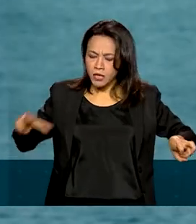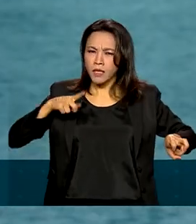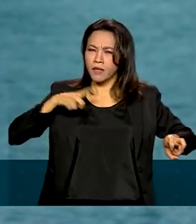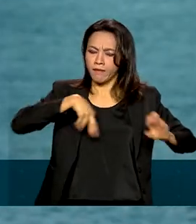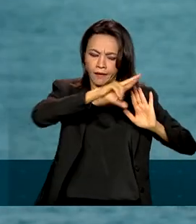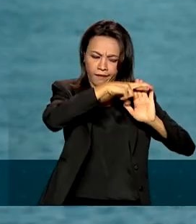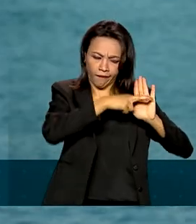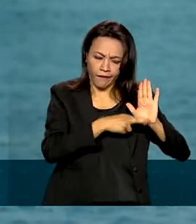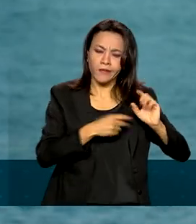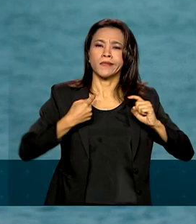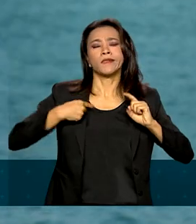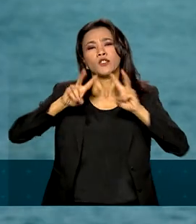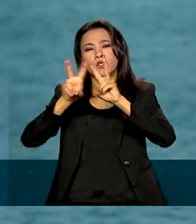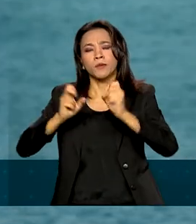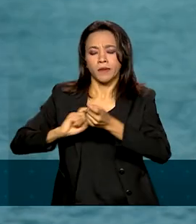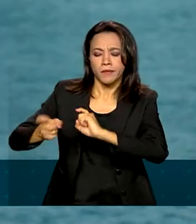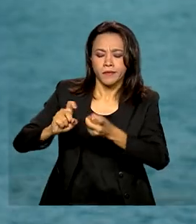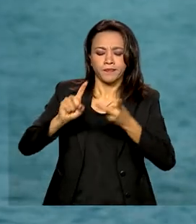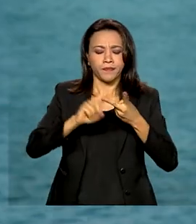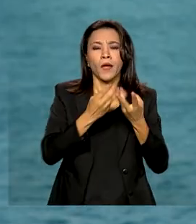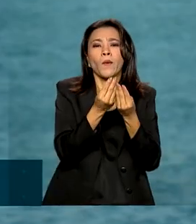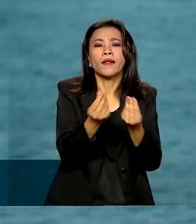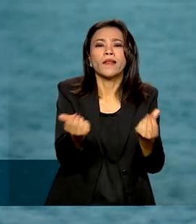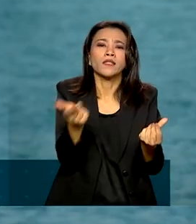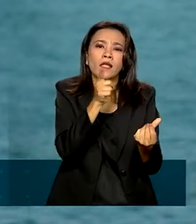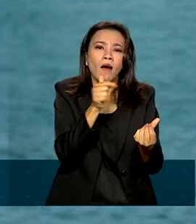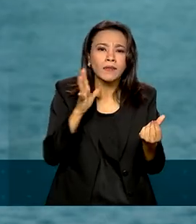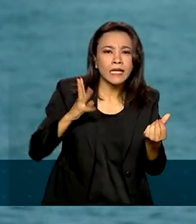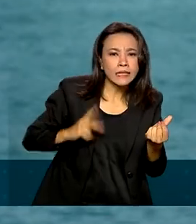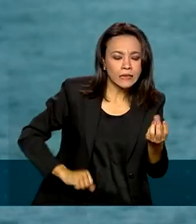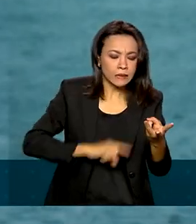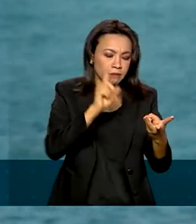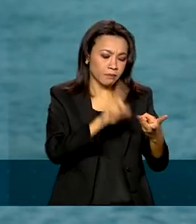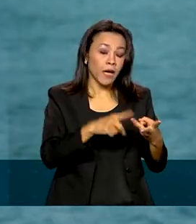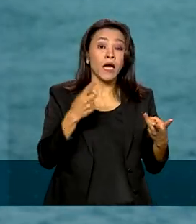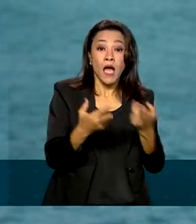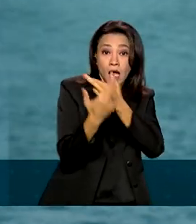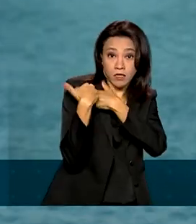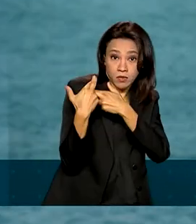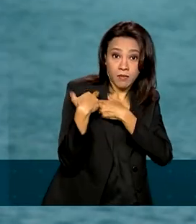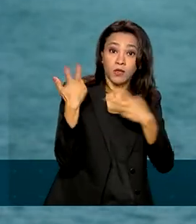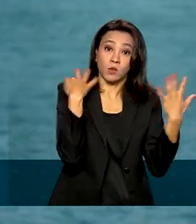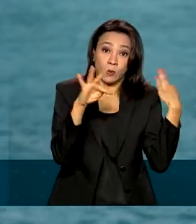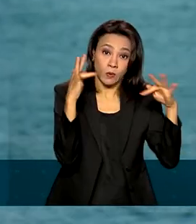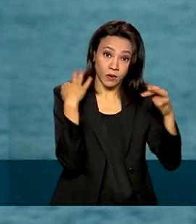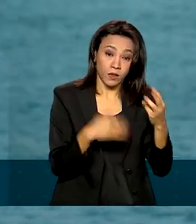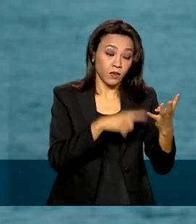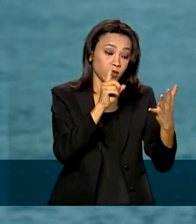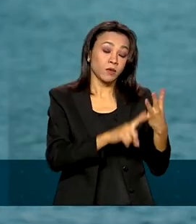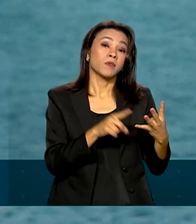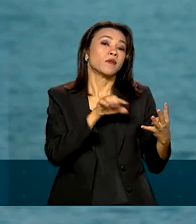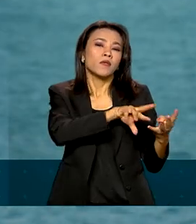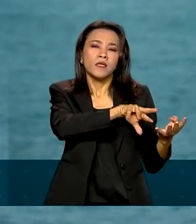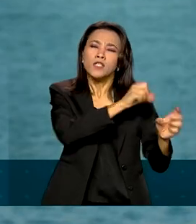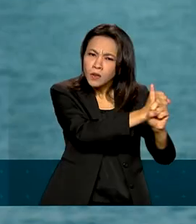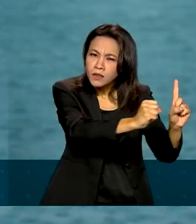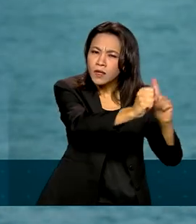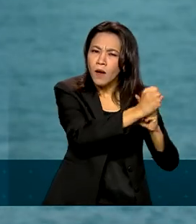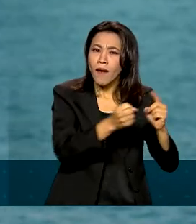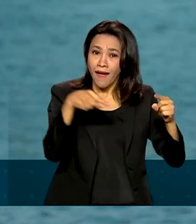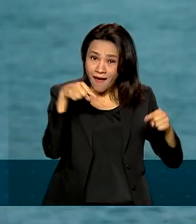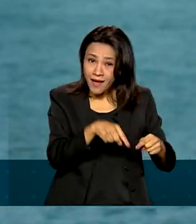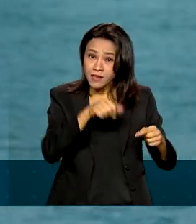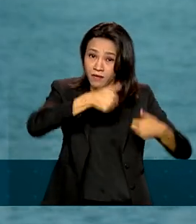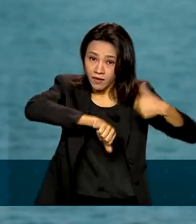como gestão ambiental, qualidade da água, turismo sustentável e responsabilidade social. Essa análise é feita a cada ano